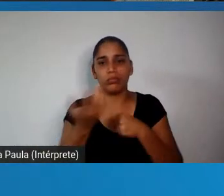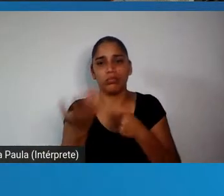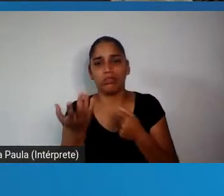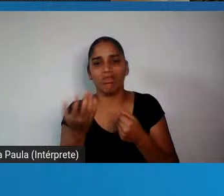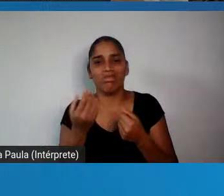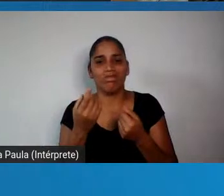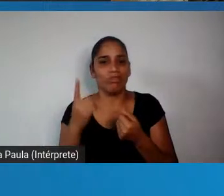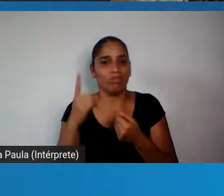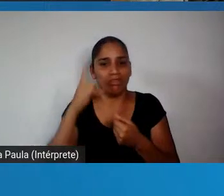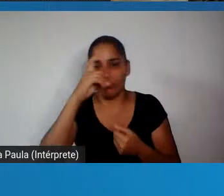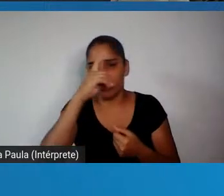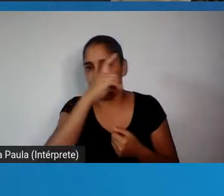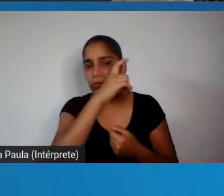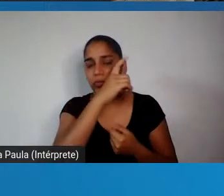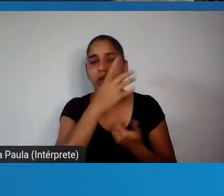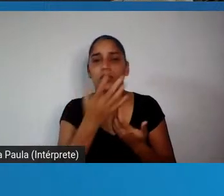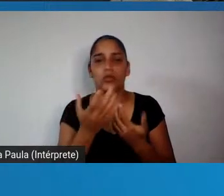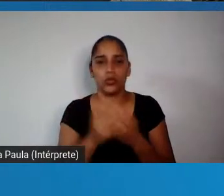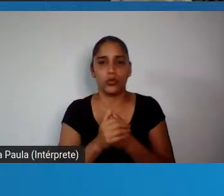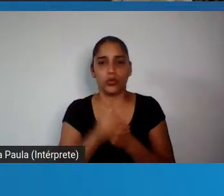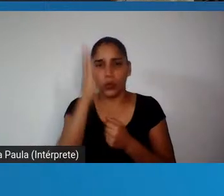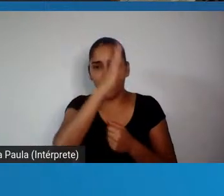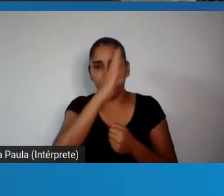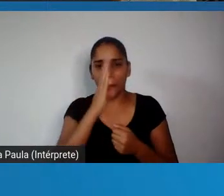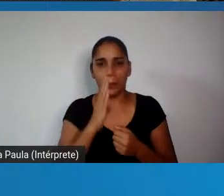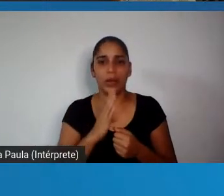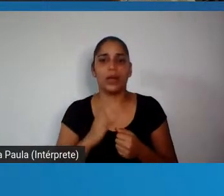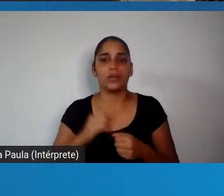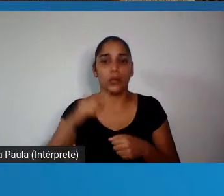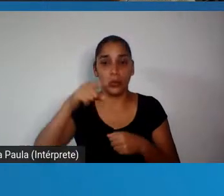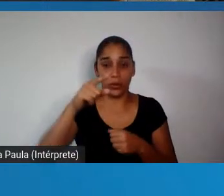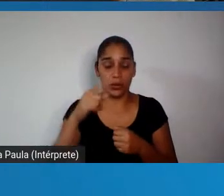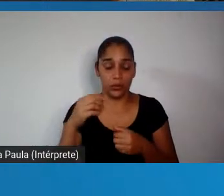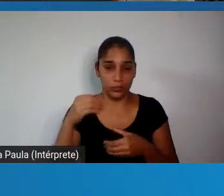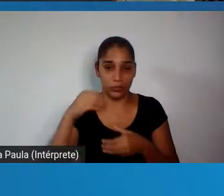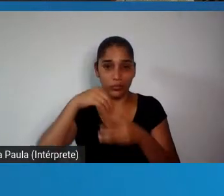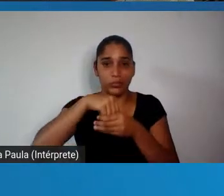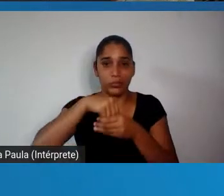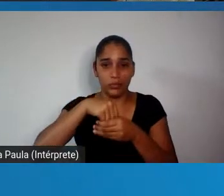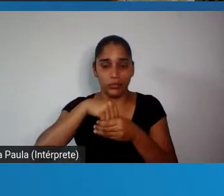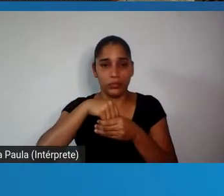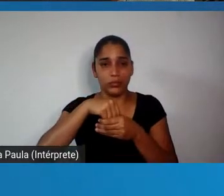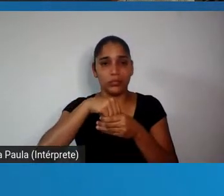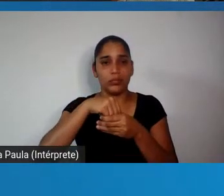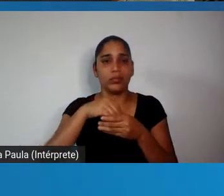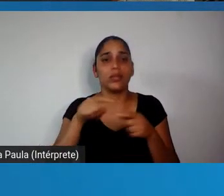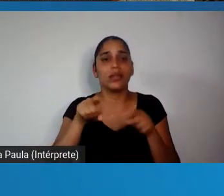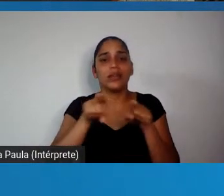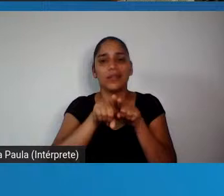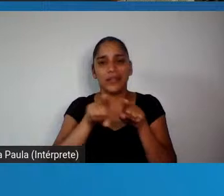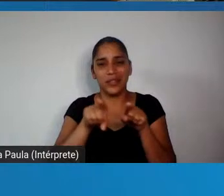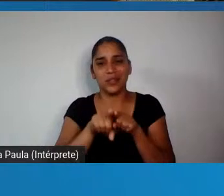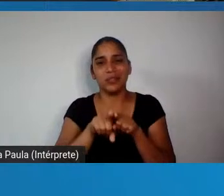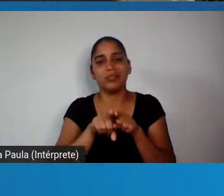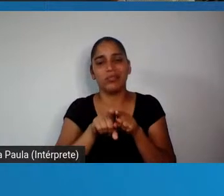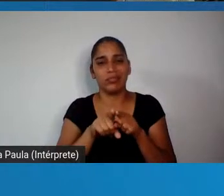tão desfavorável na qual o Brasil acabou sendo metido e também se meteu.